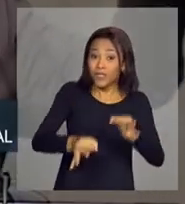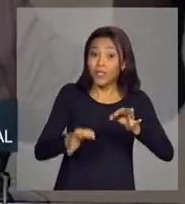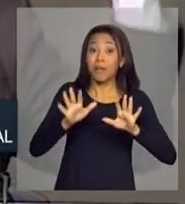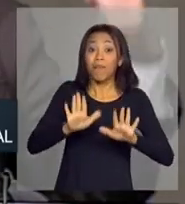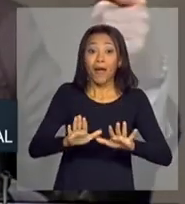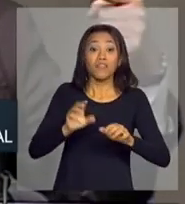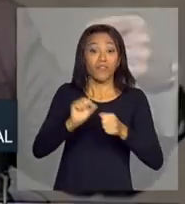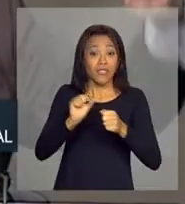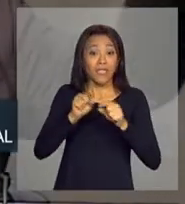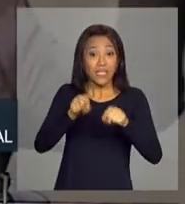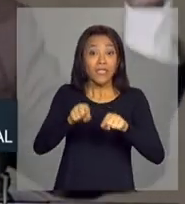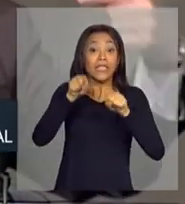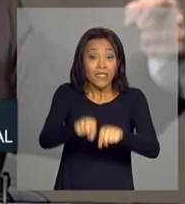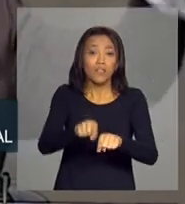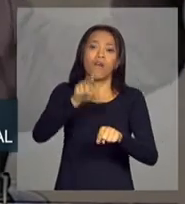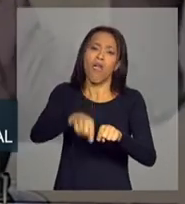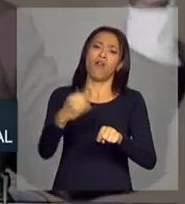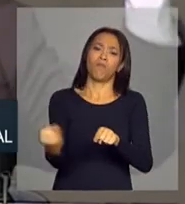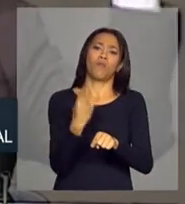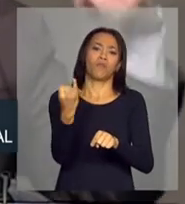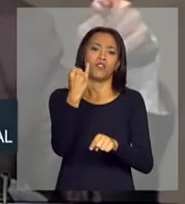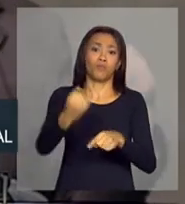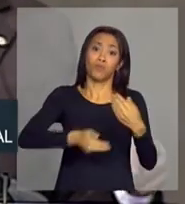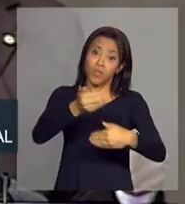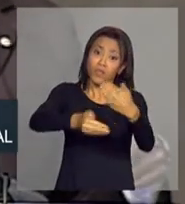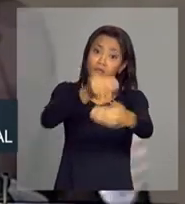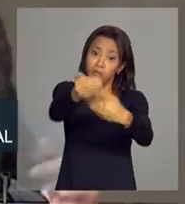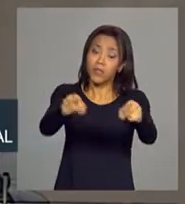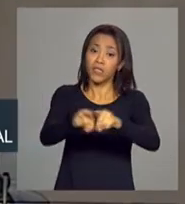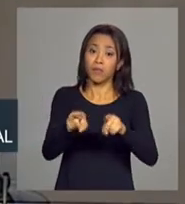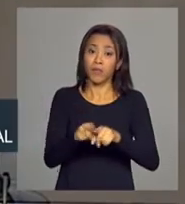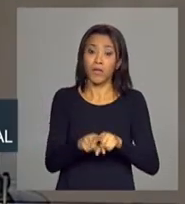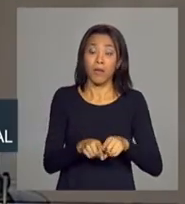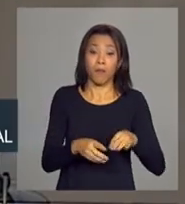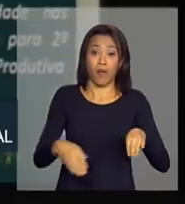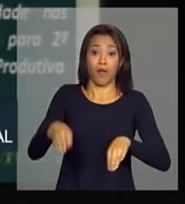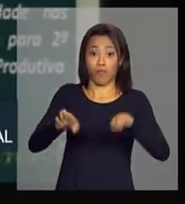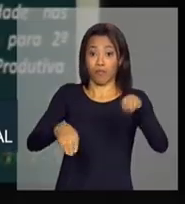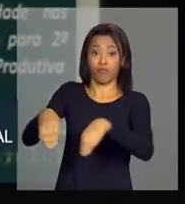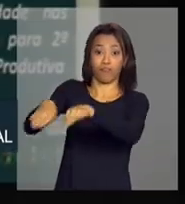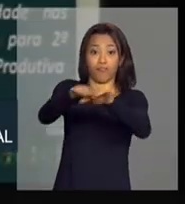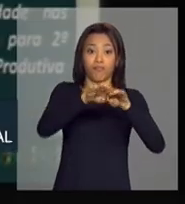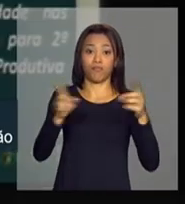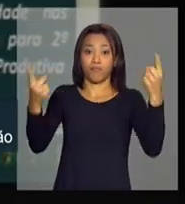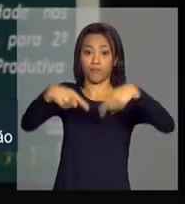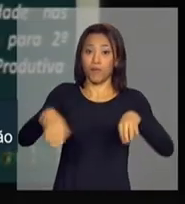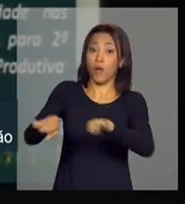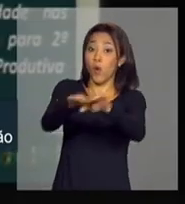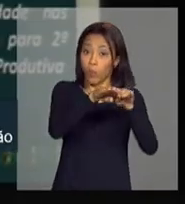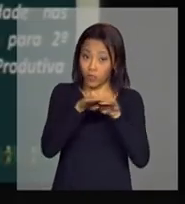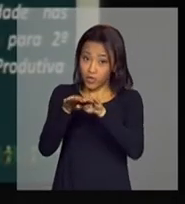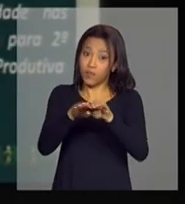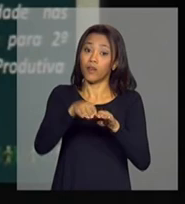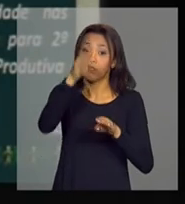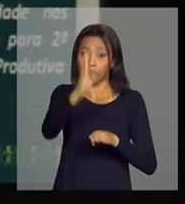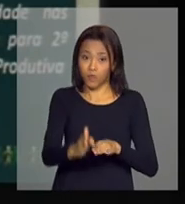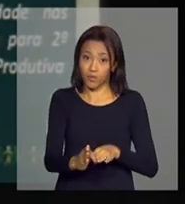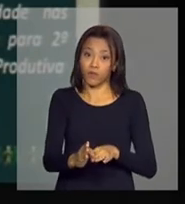é importante para o desenvolvimento e para a própria competitividade da economia brasileira. O Brasil